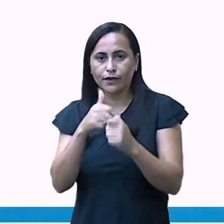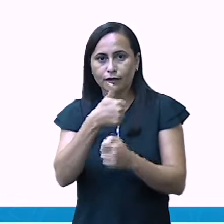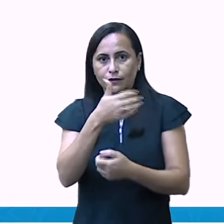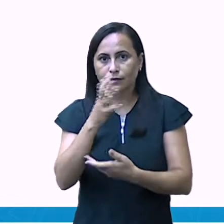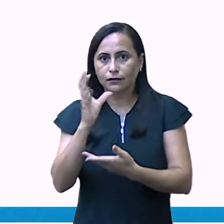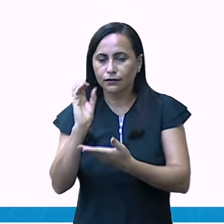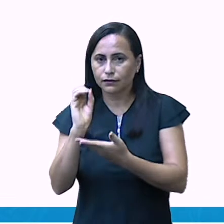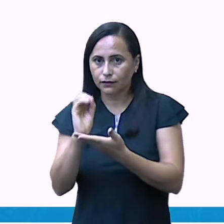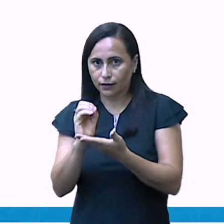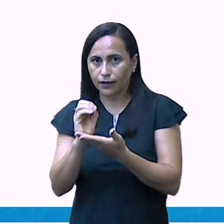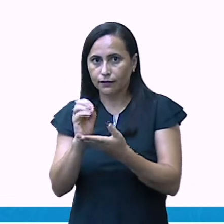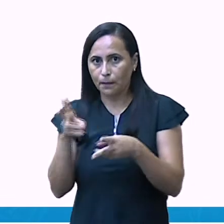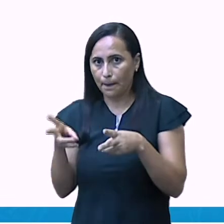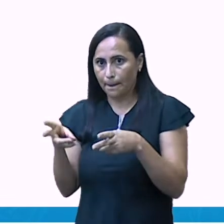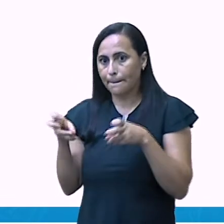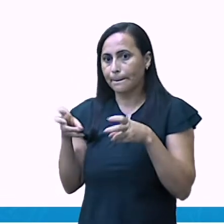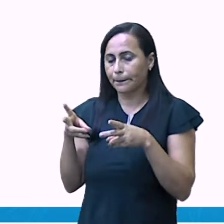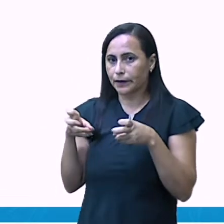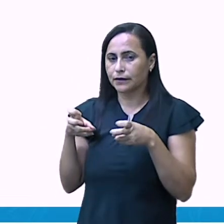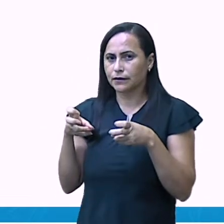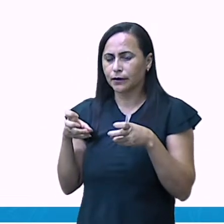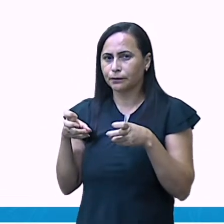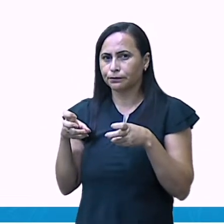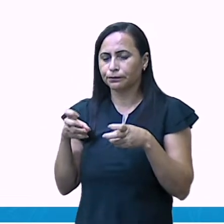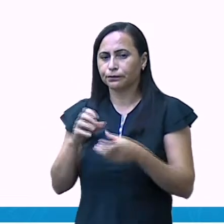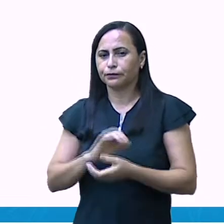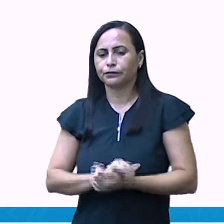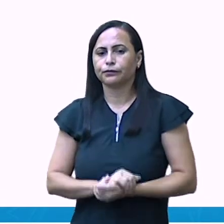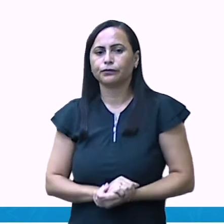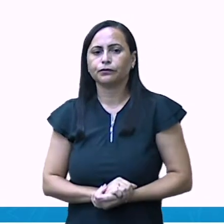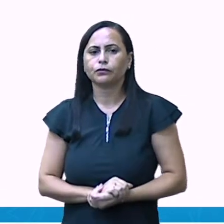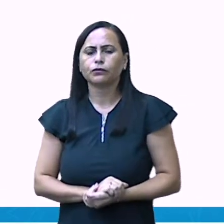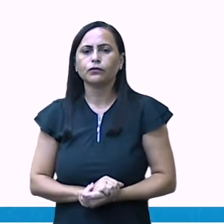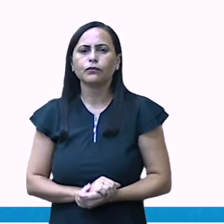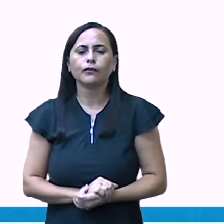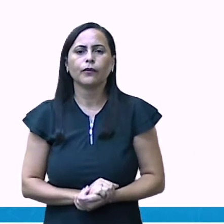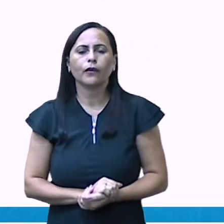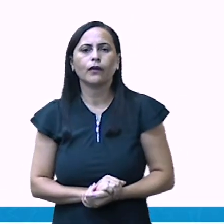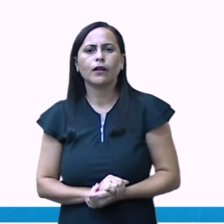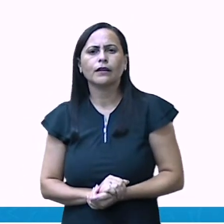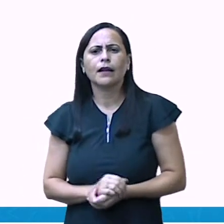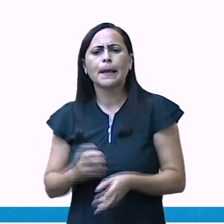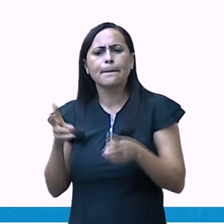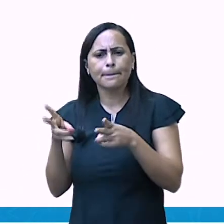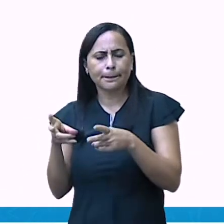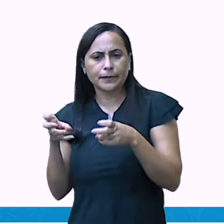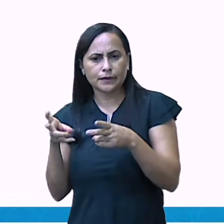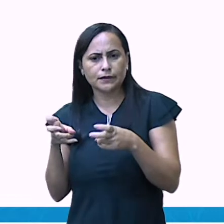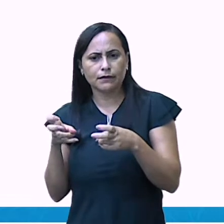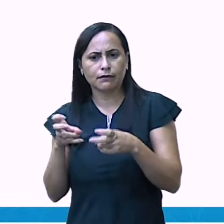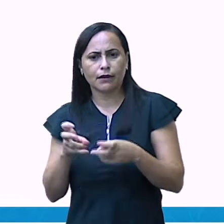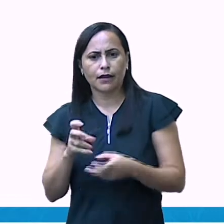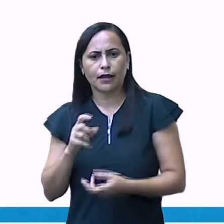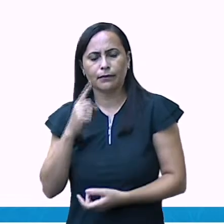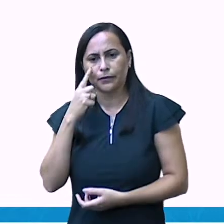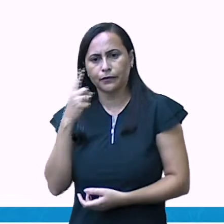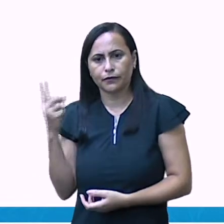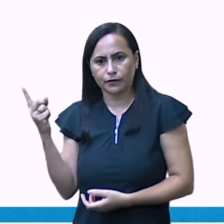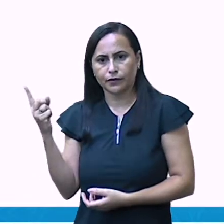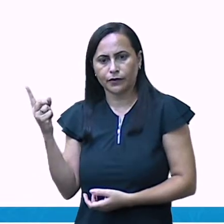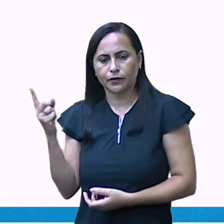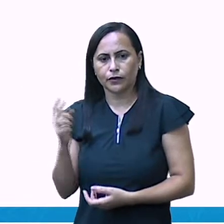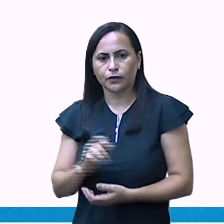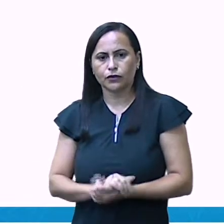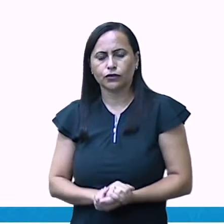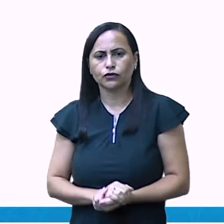Perceberam? Então, eu utilizei os mesmos algarismos. Porém, se você observar... Olha para você ver. Observem